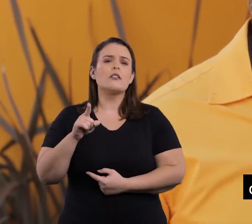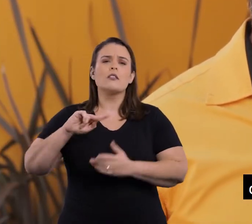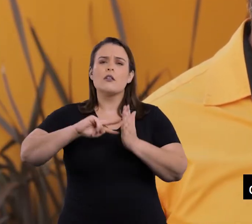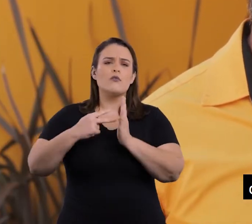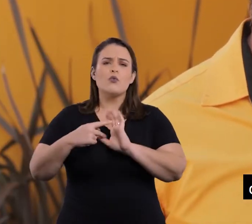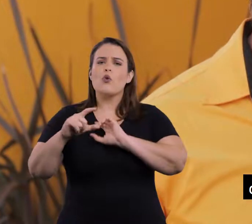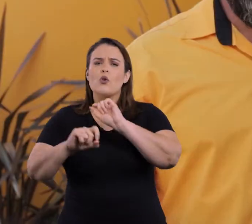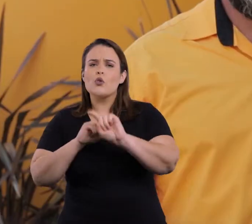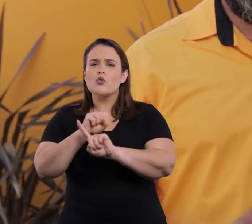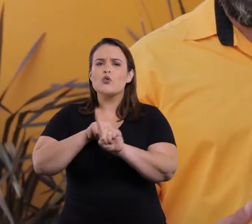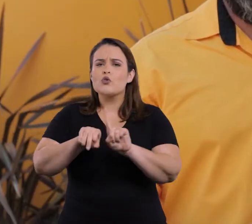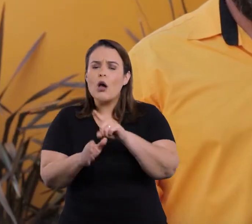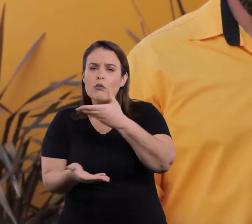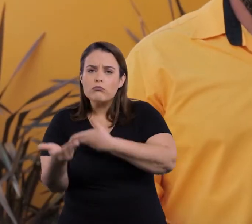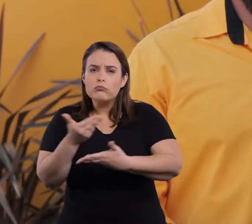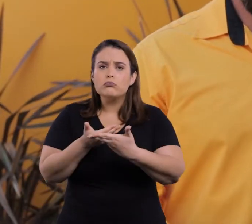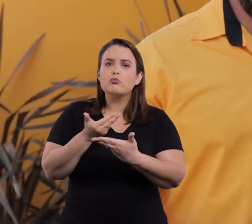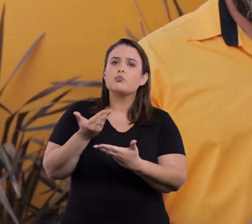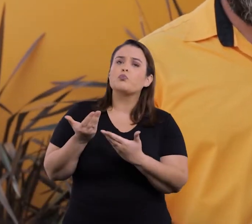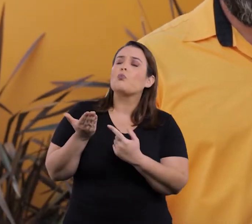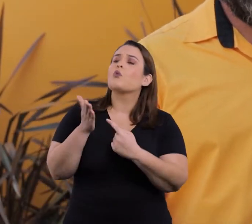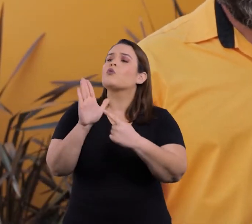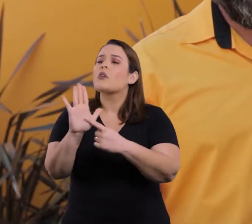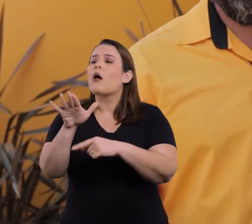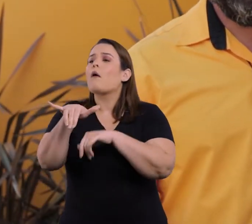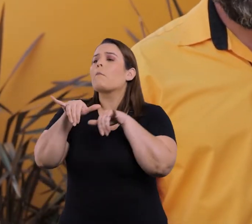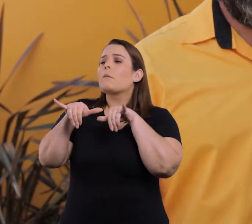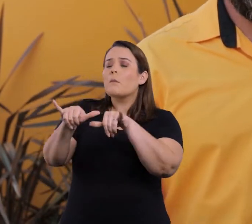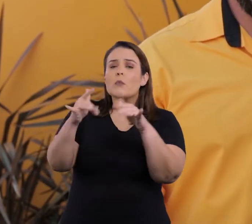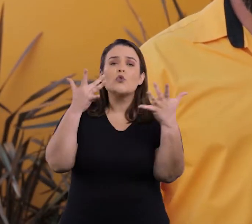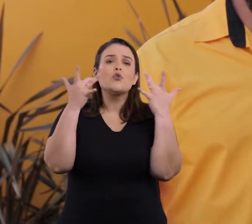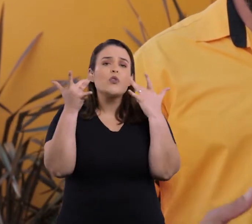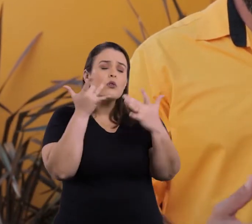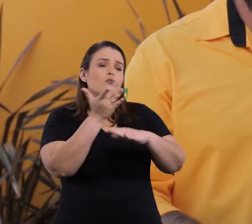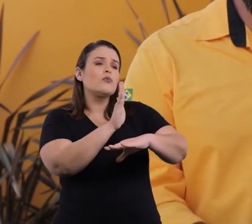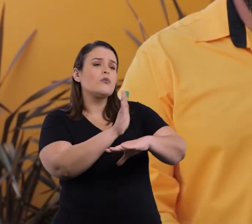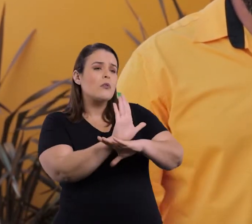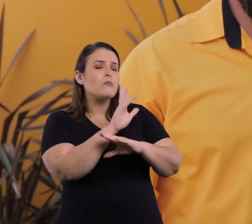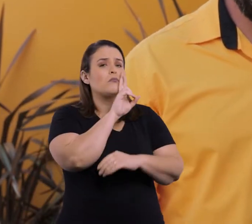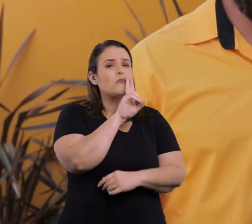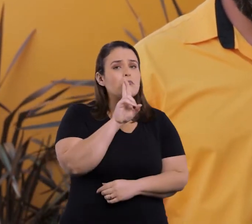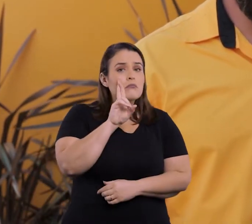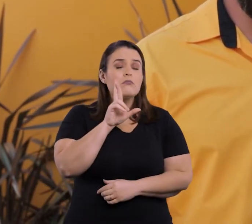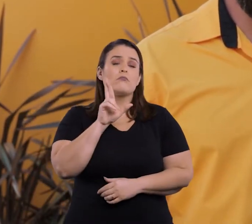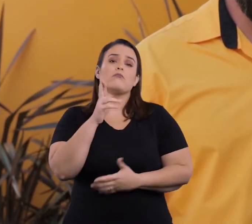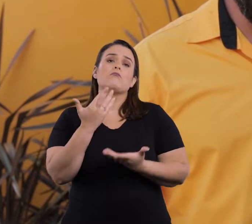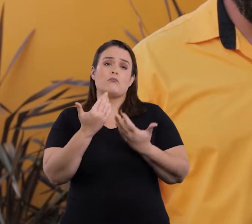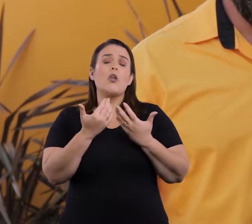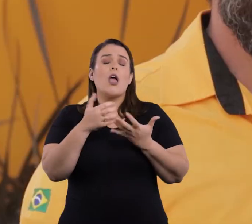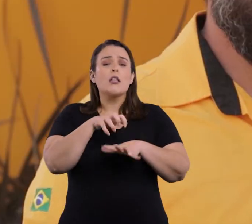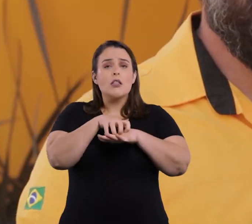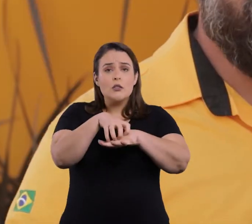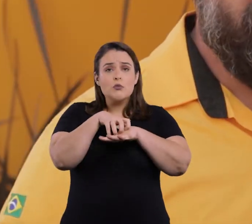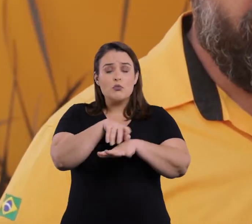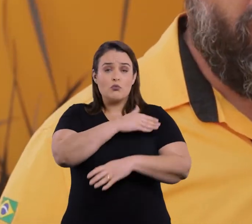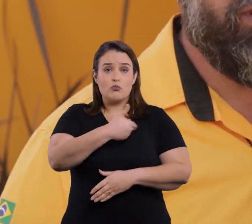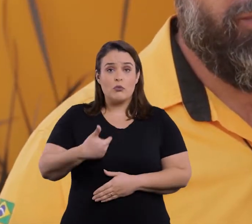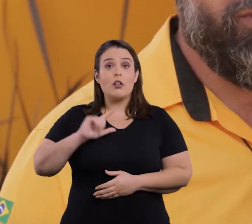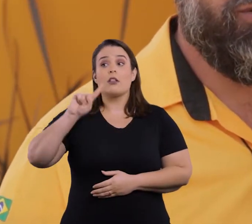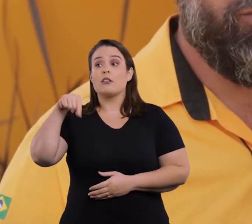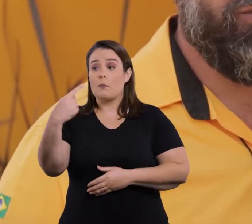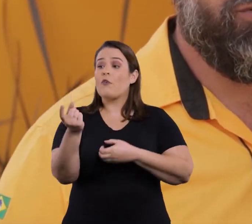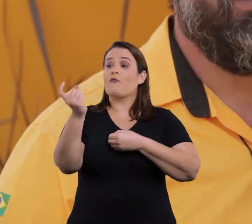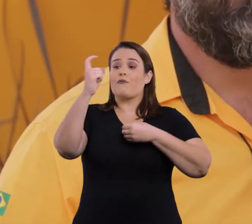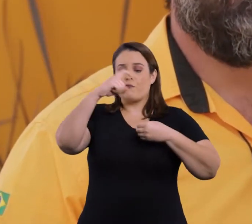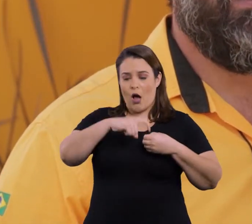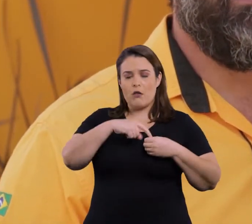dinâmica social, mostrar para o cachorro o é o mercado, o teatro, o cinema, o restaurante, o transporte público. E aí depois ele volta